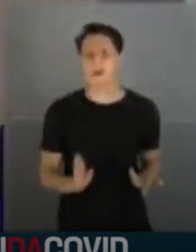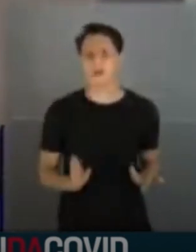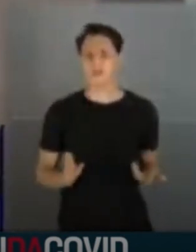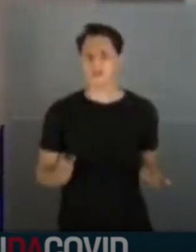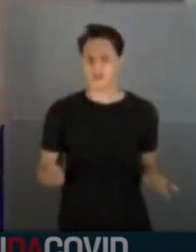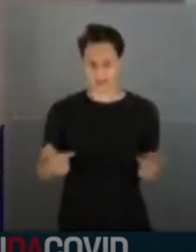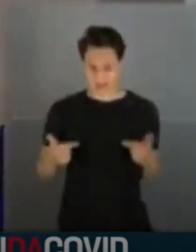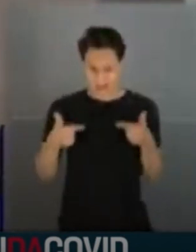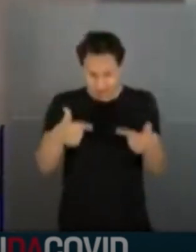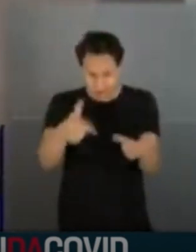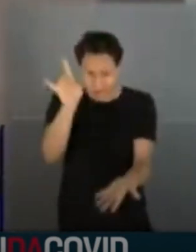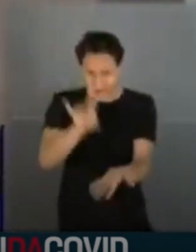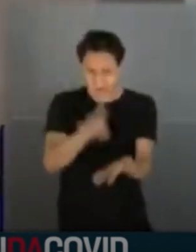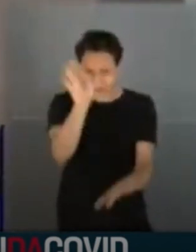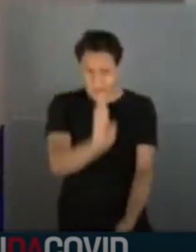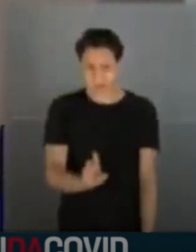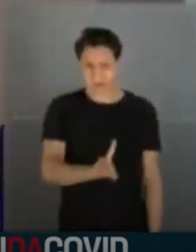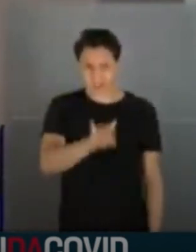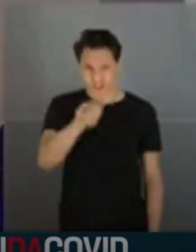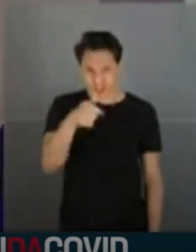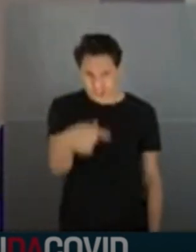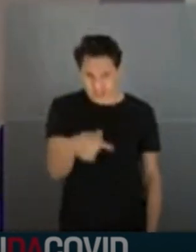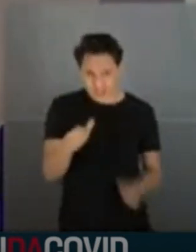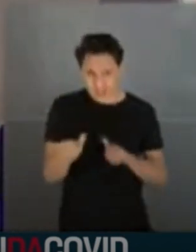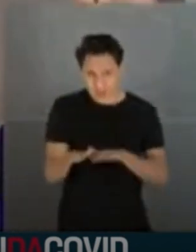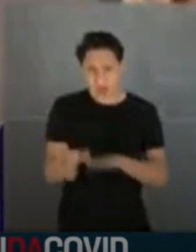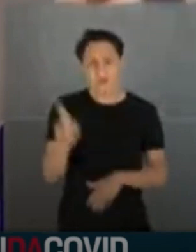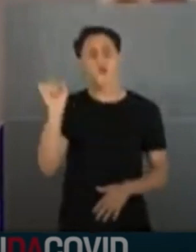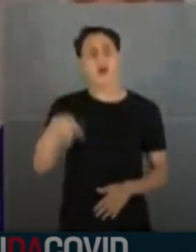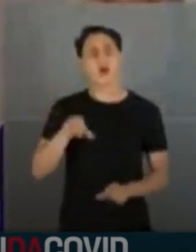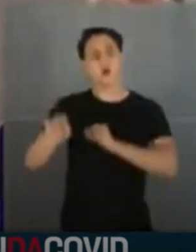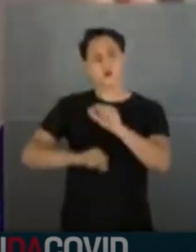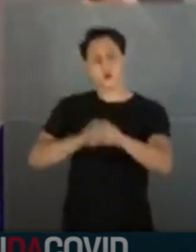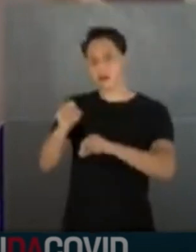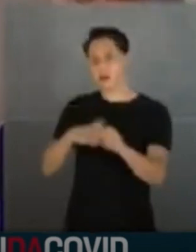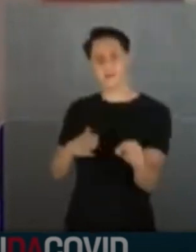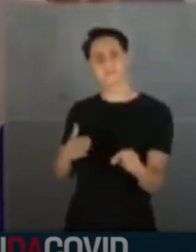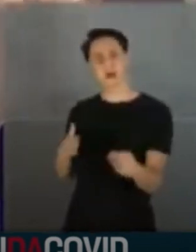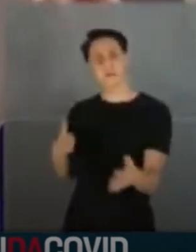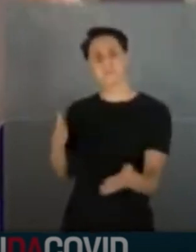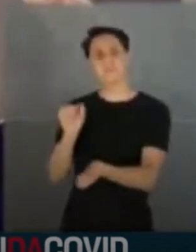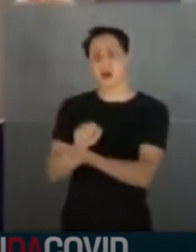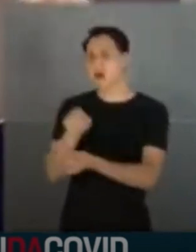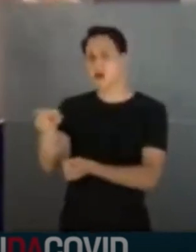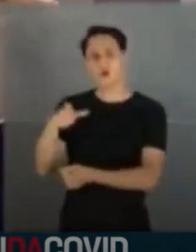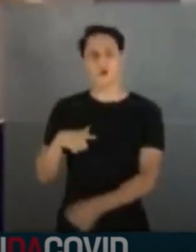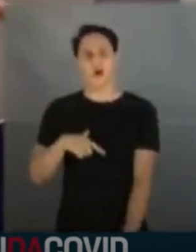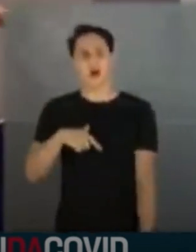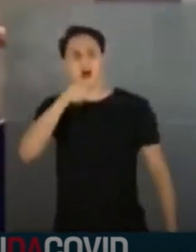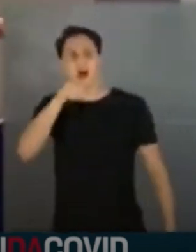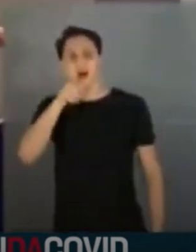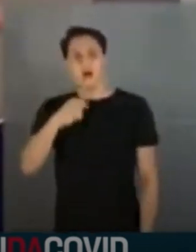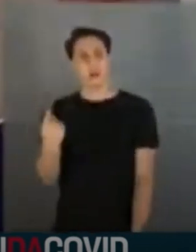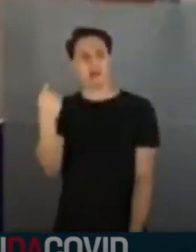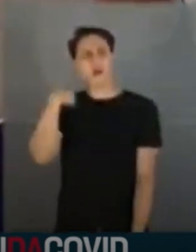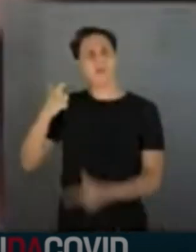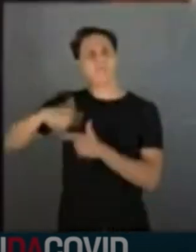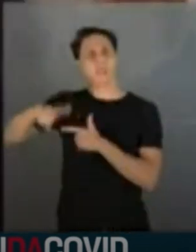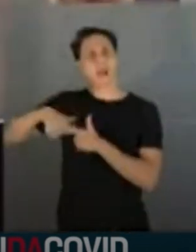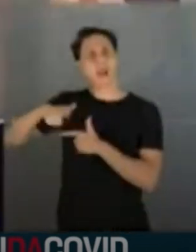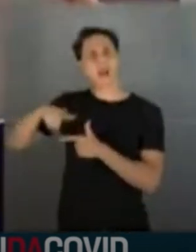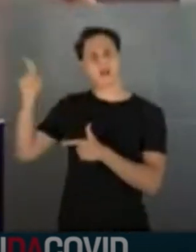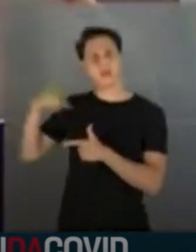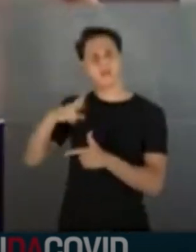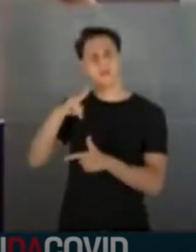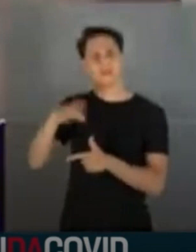O ato verdadeiro pelo Brasil no dia 7 de setembro é conter a crise hídrica, que o governo já tinha conhecimento há muito tempo, que vai